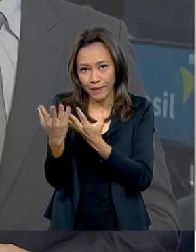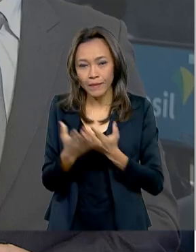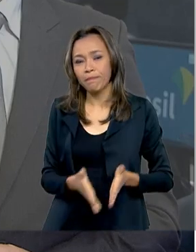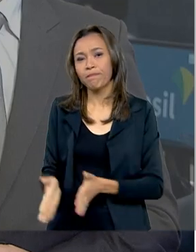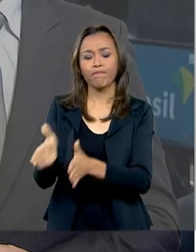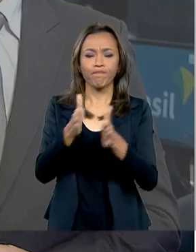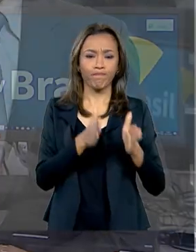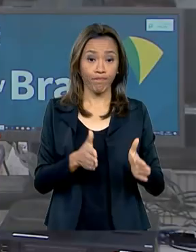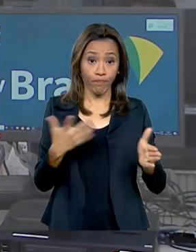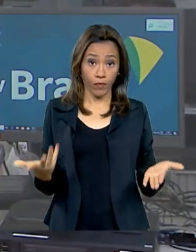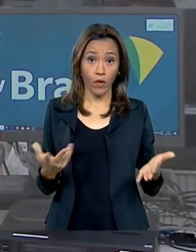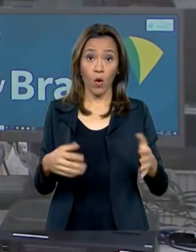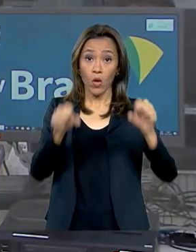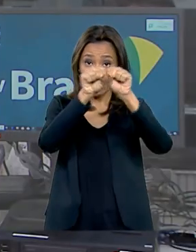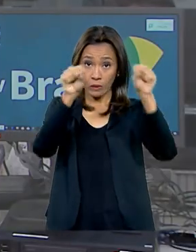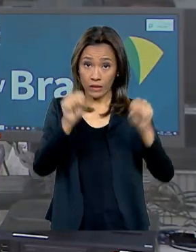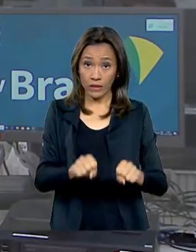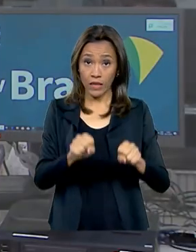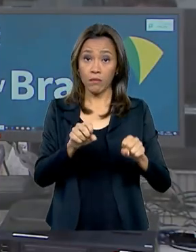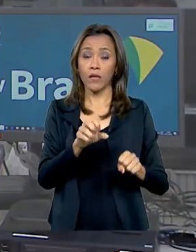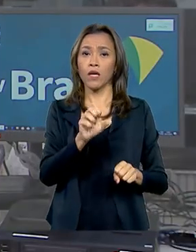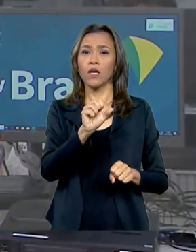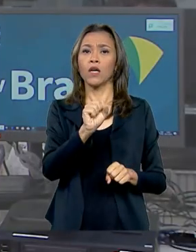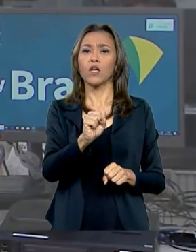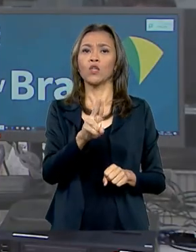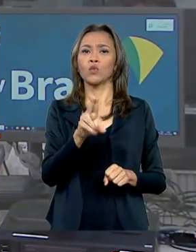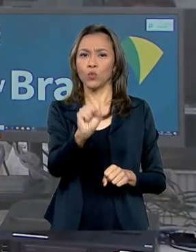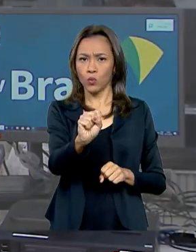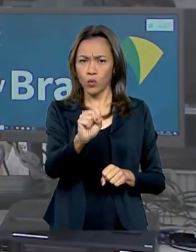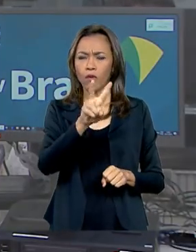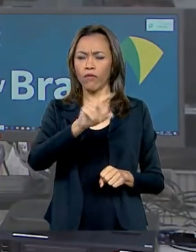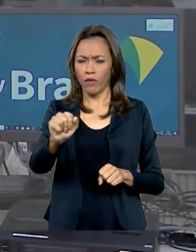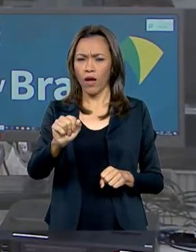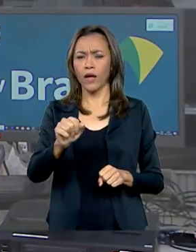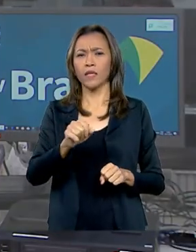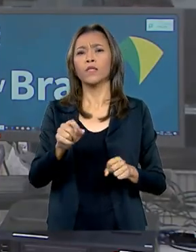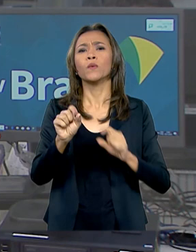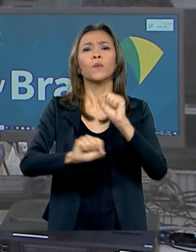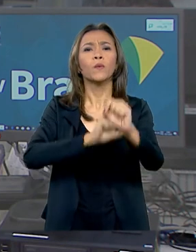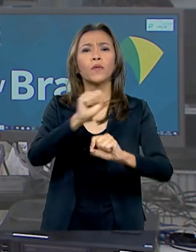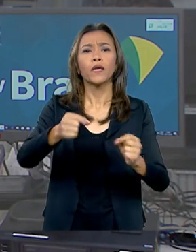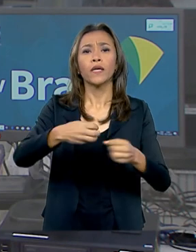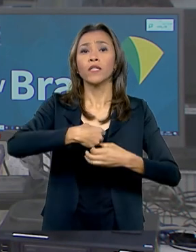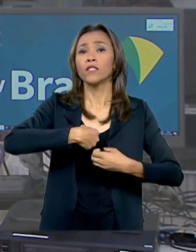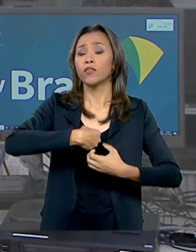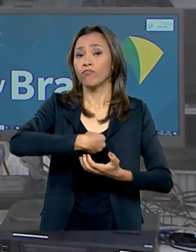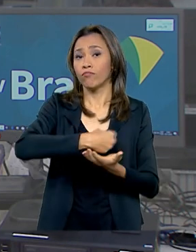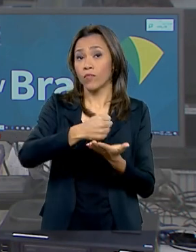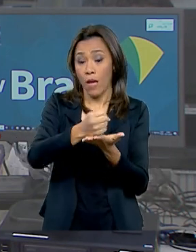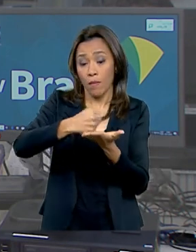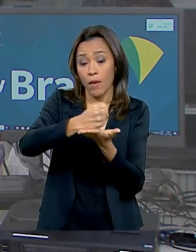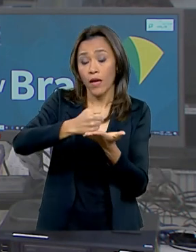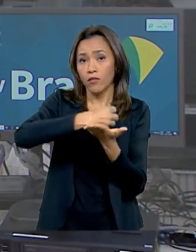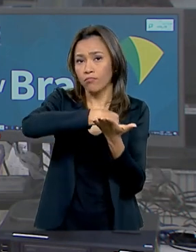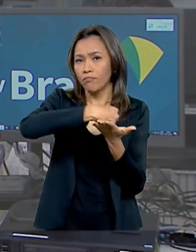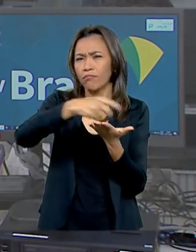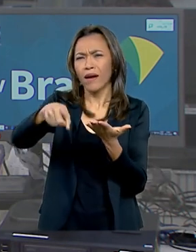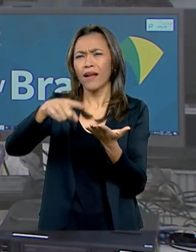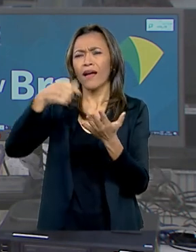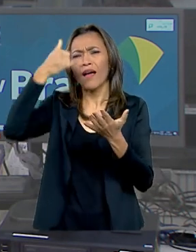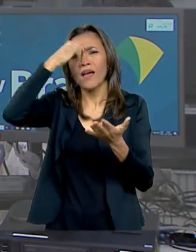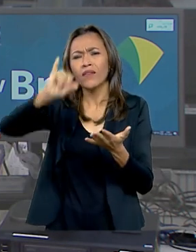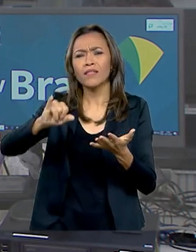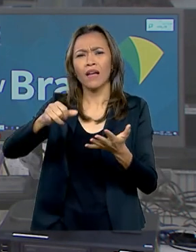E olha, o Sistema Único de Saúde vai começar a distribuir em seis meses um medicamento para evitar complicações do diabetes,